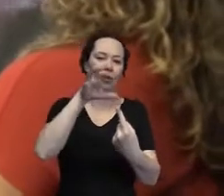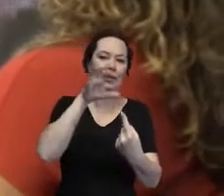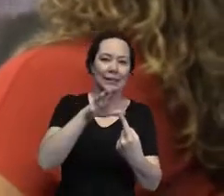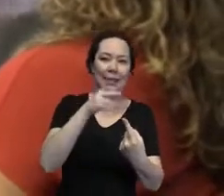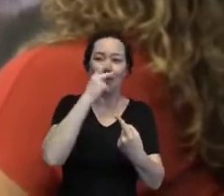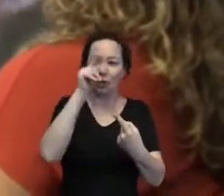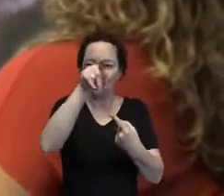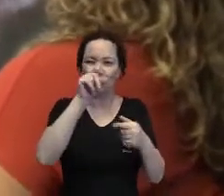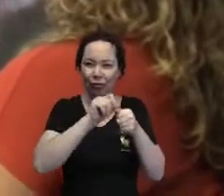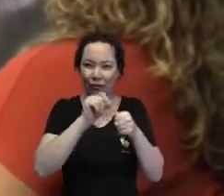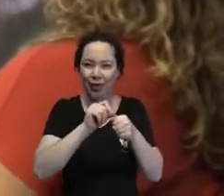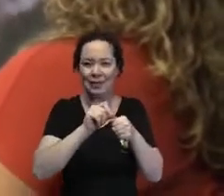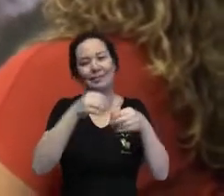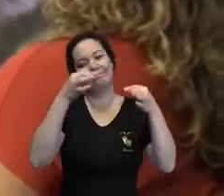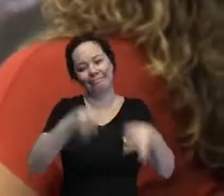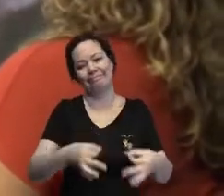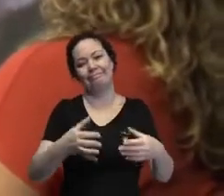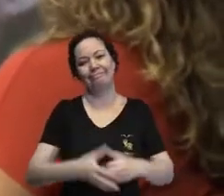faz não tem erro.